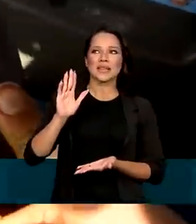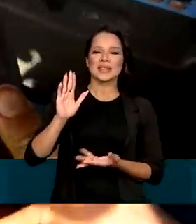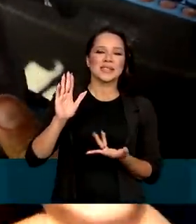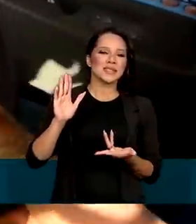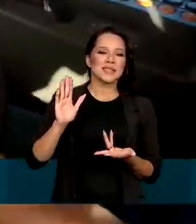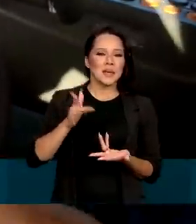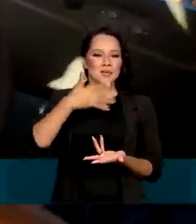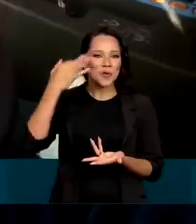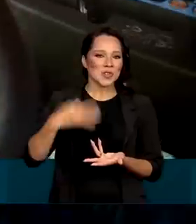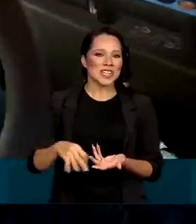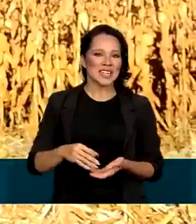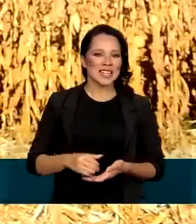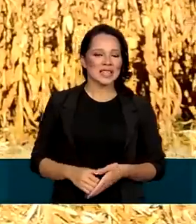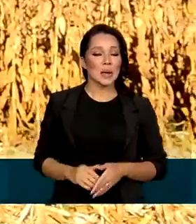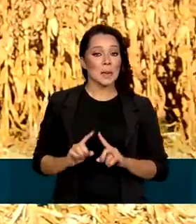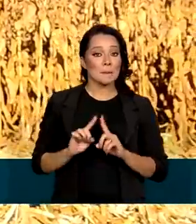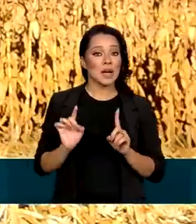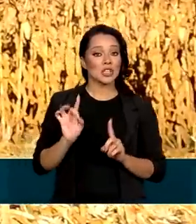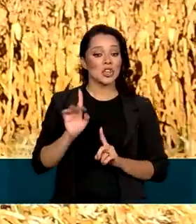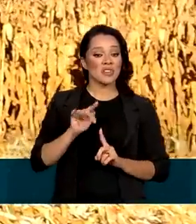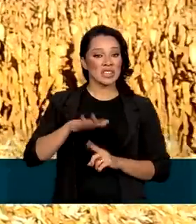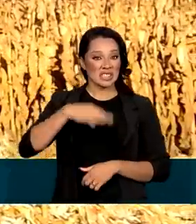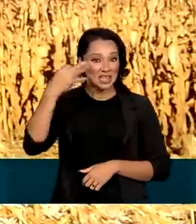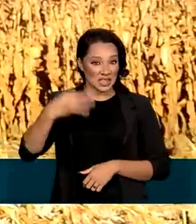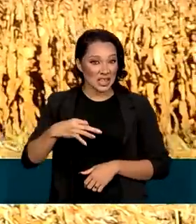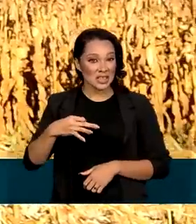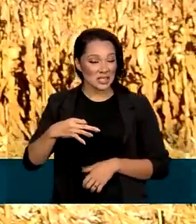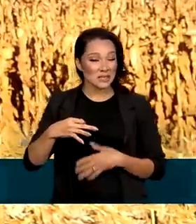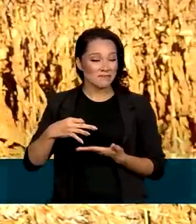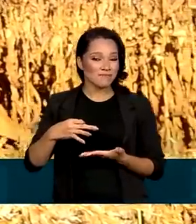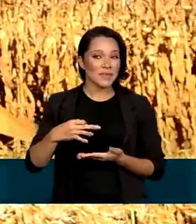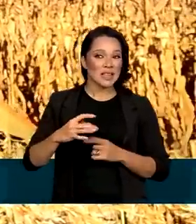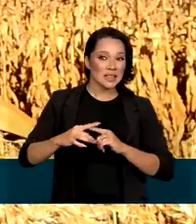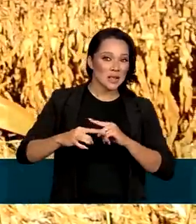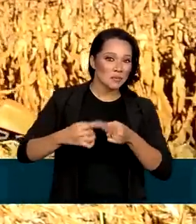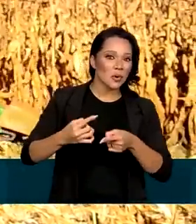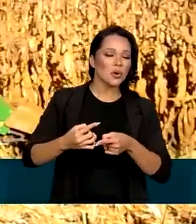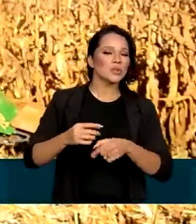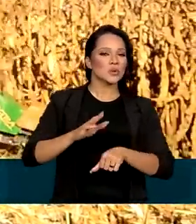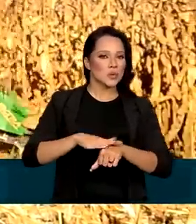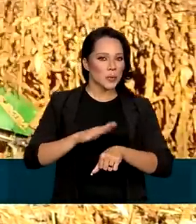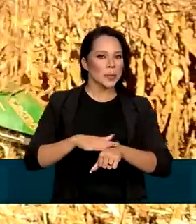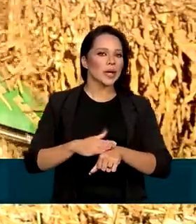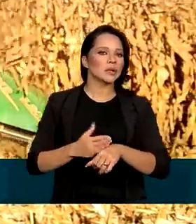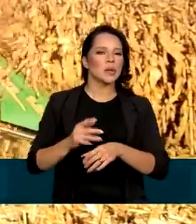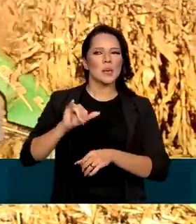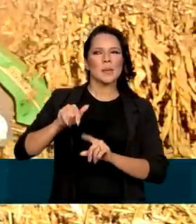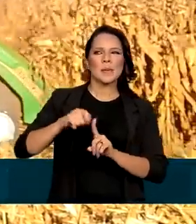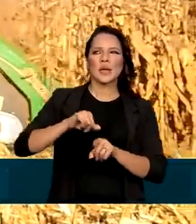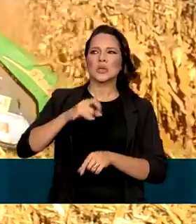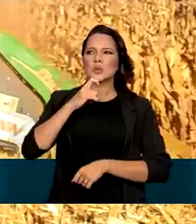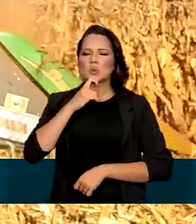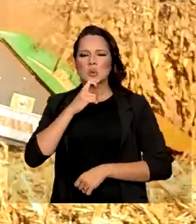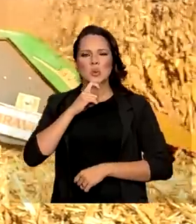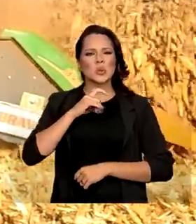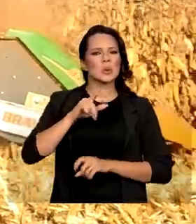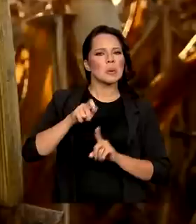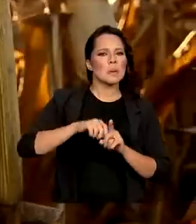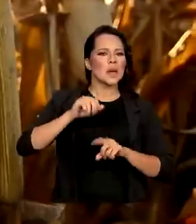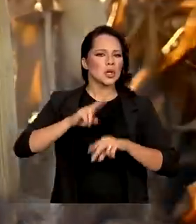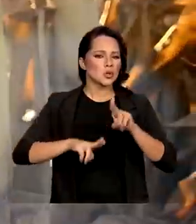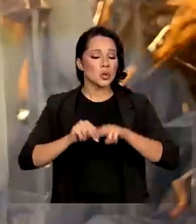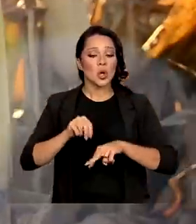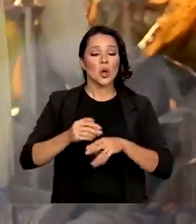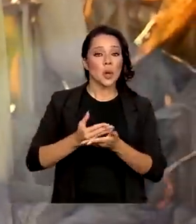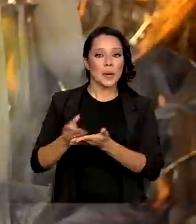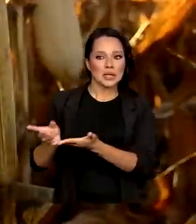consolidada, mas a gente só vai ter certeza disso a partir do momento de junho, julho, quando a gente inicia a